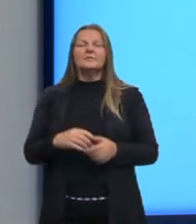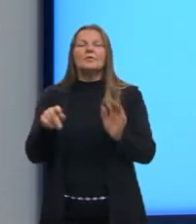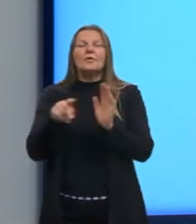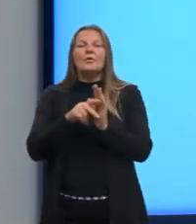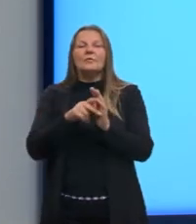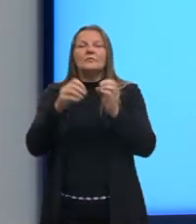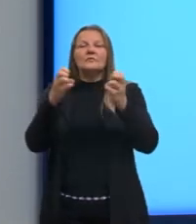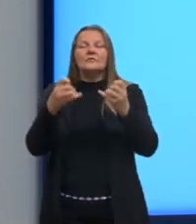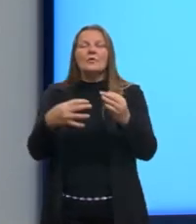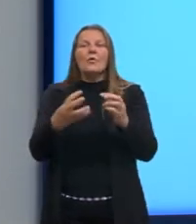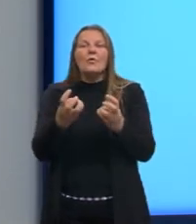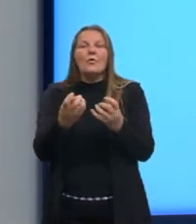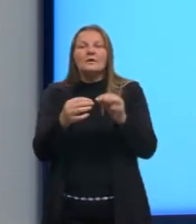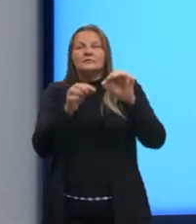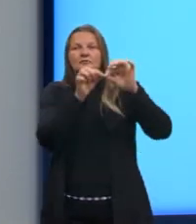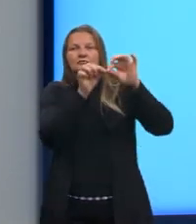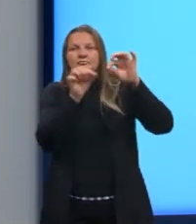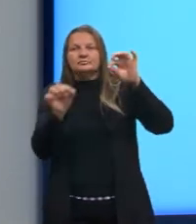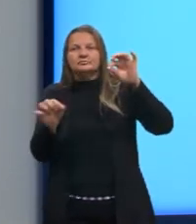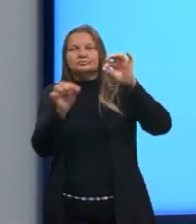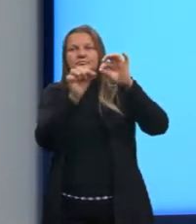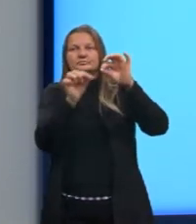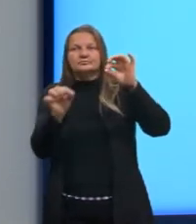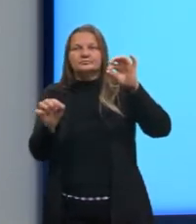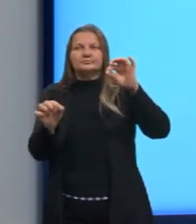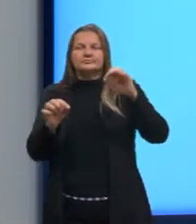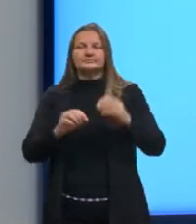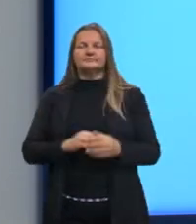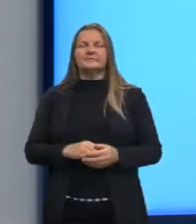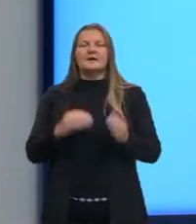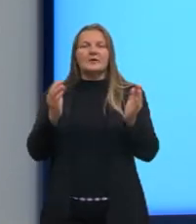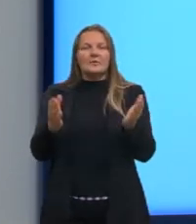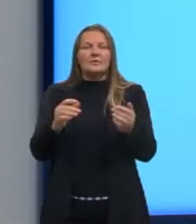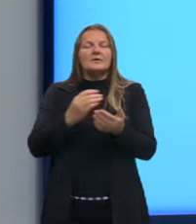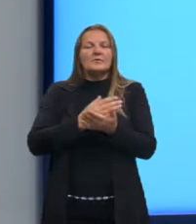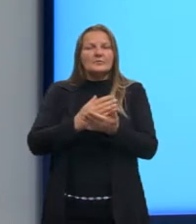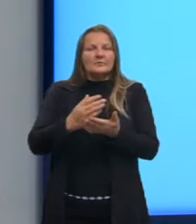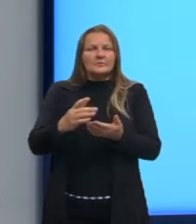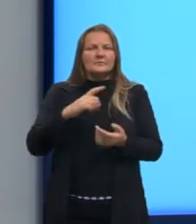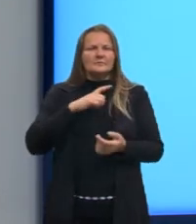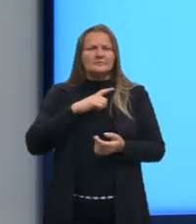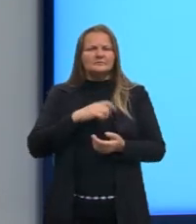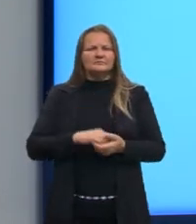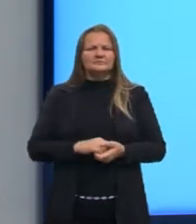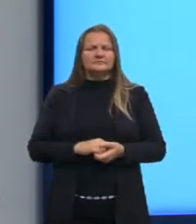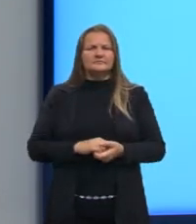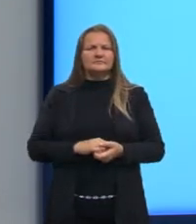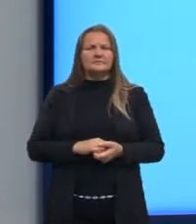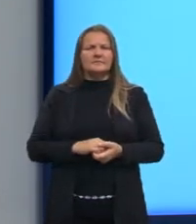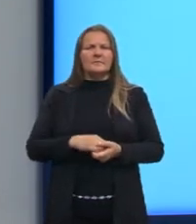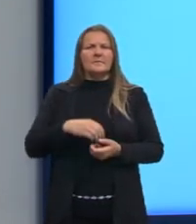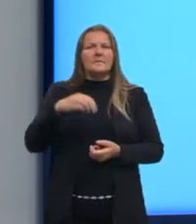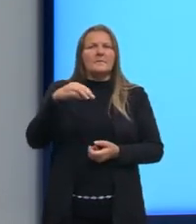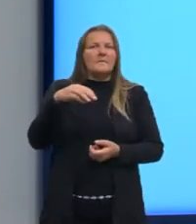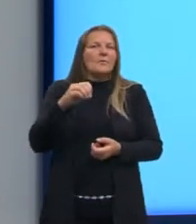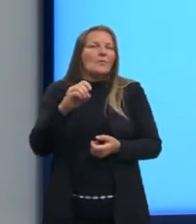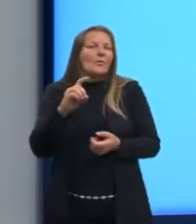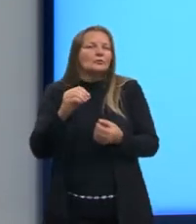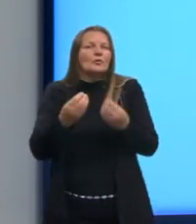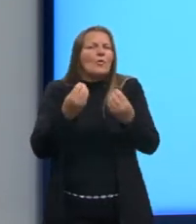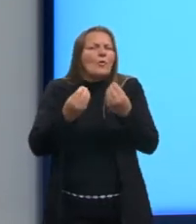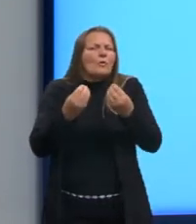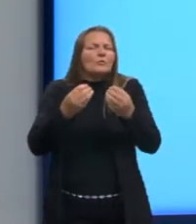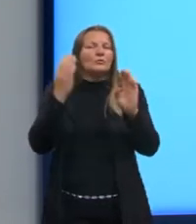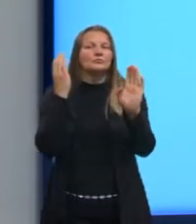preciso descobrir quanto que variou. Aqui, entra aquela questãozinha que eu falei para vocês do módulo, né? Eu preciso